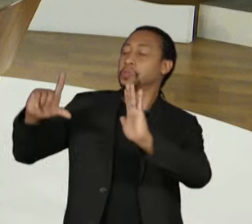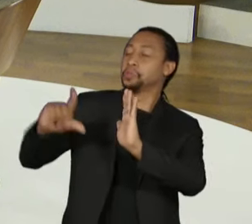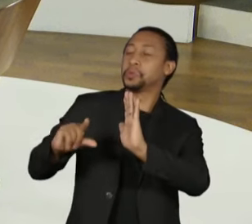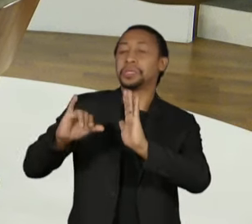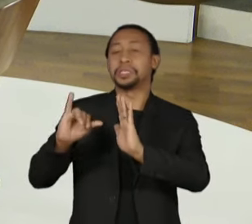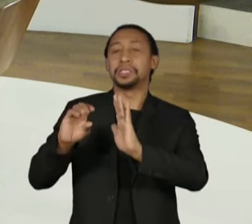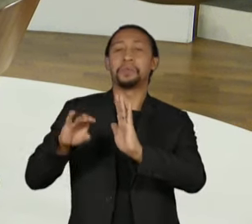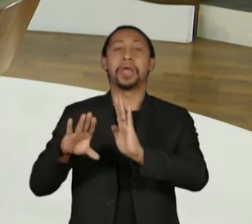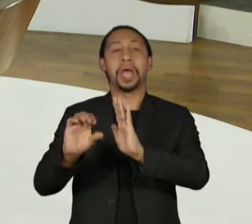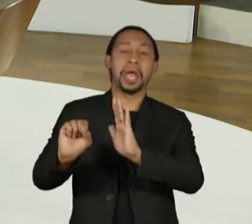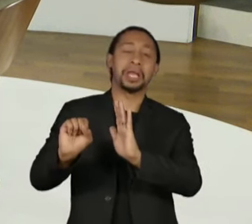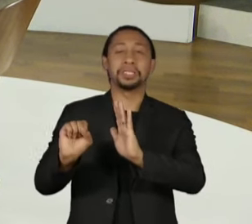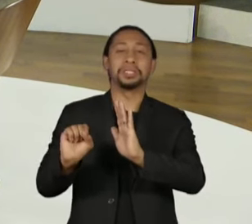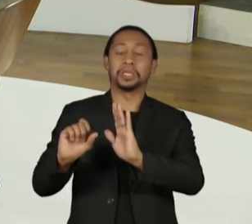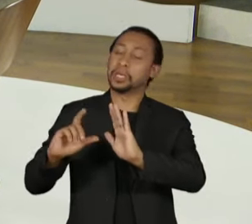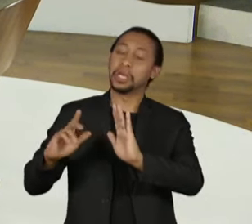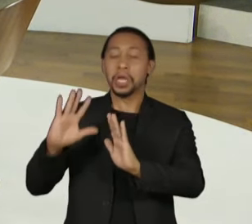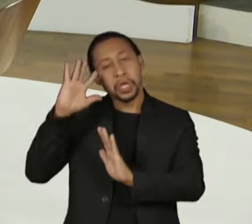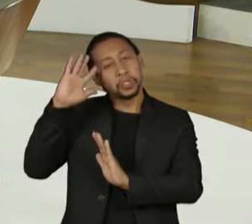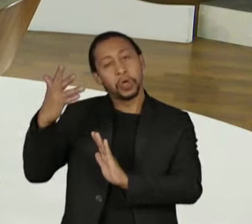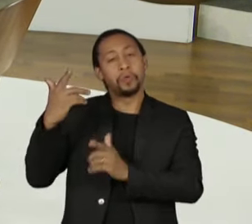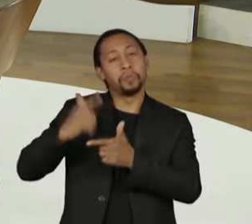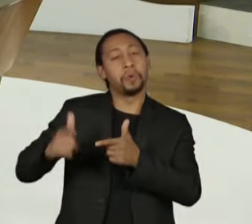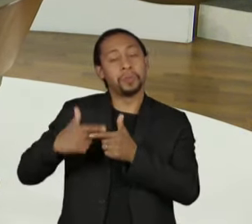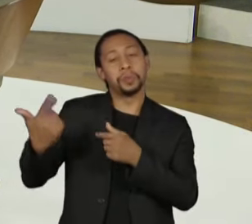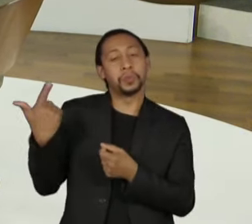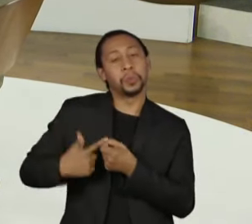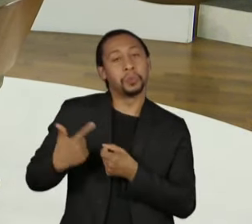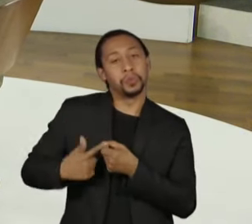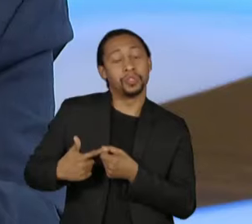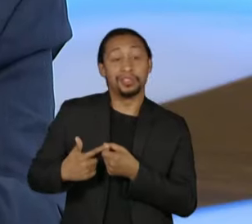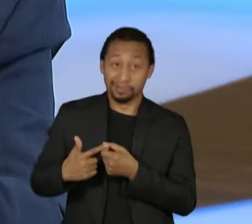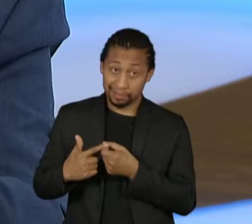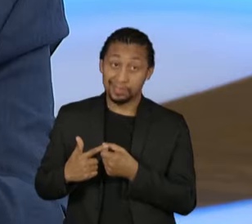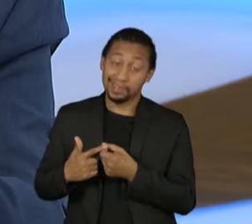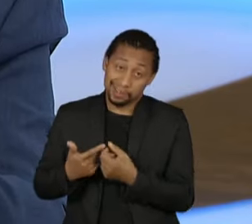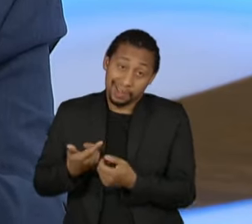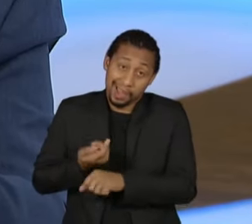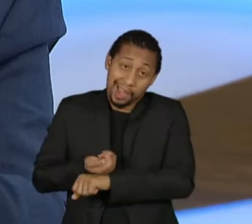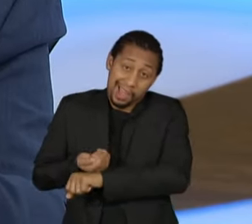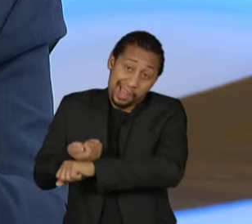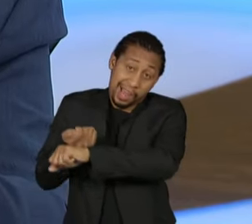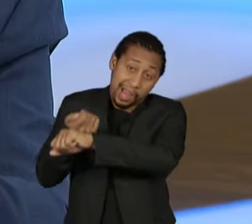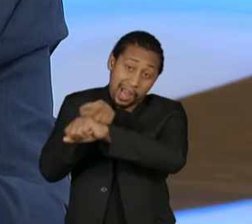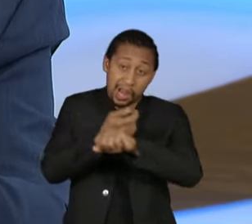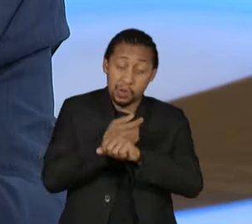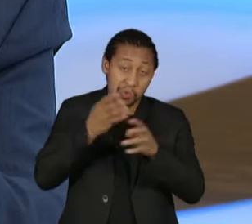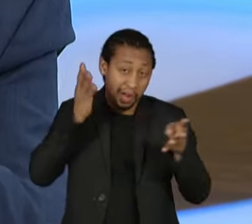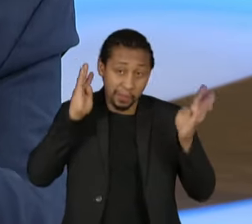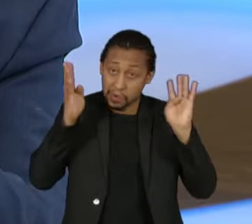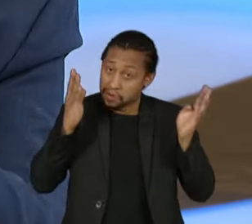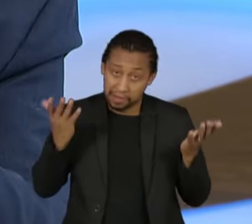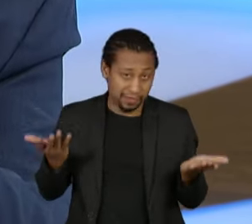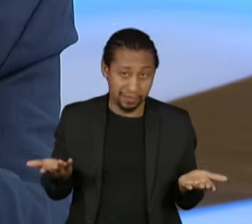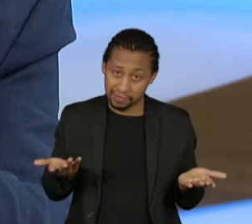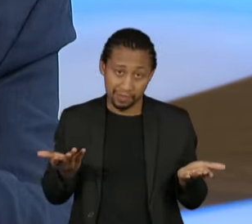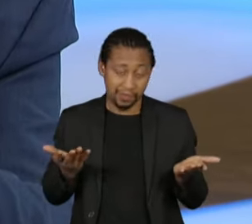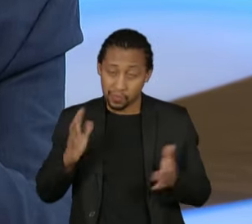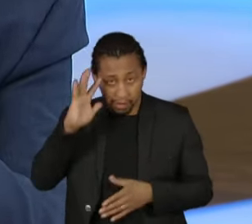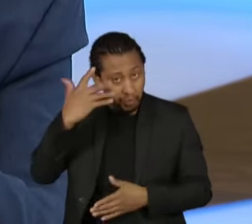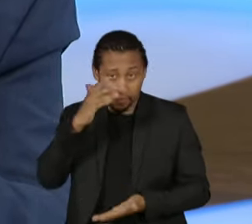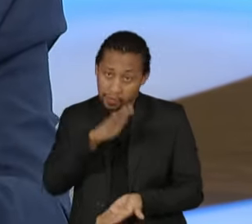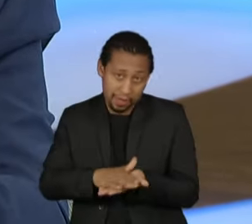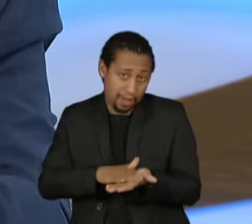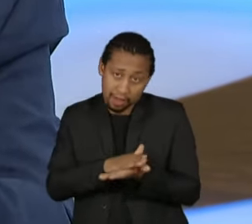combustíveis, enganaram os caminhoneiros, está certo? E não fizeram. Agora fizeram uma coisa mais grave. Quando